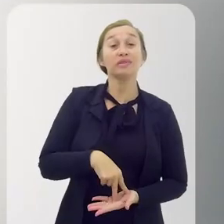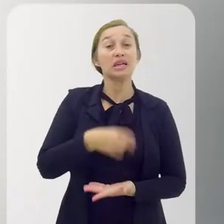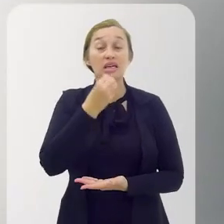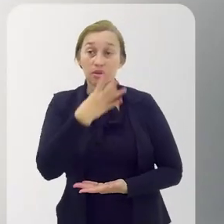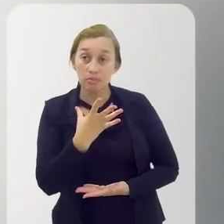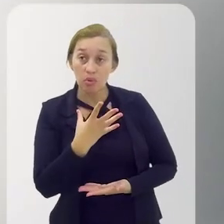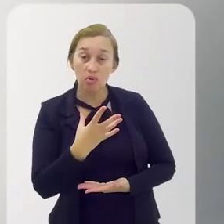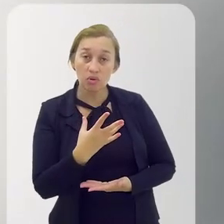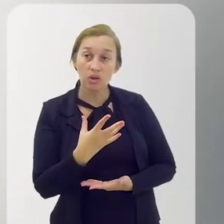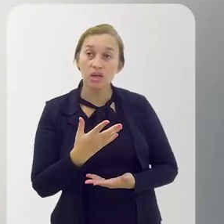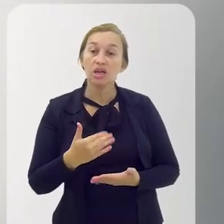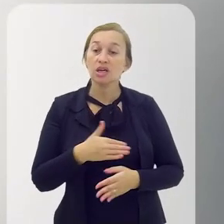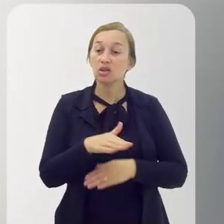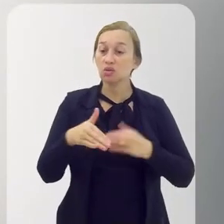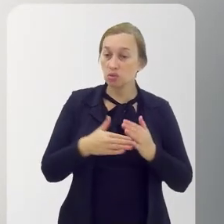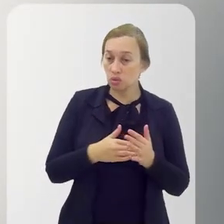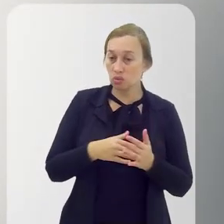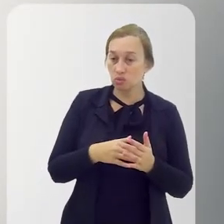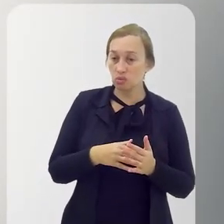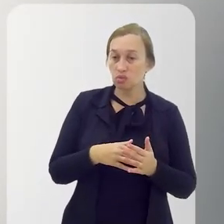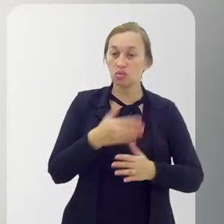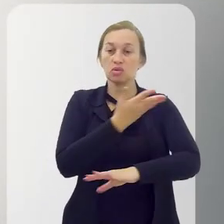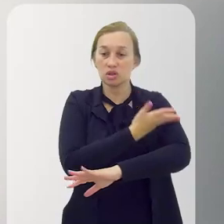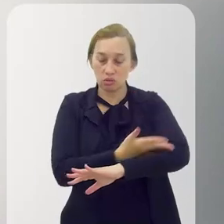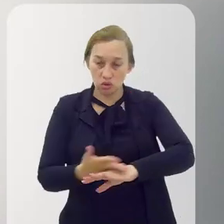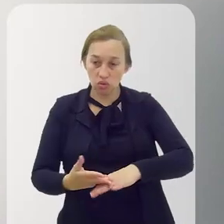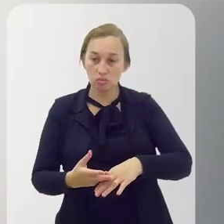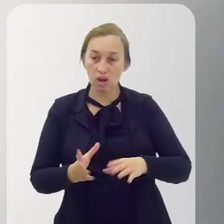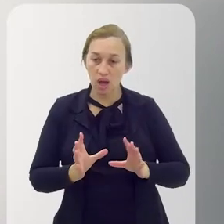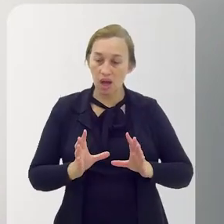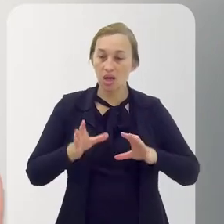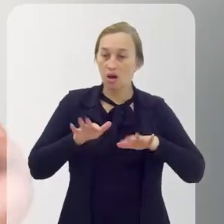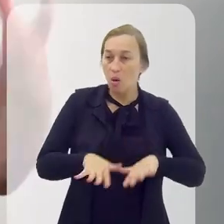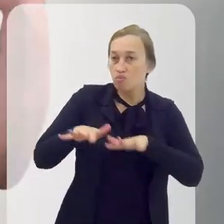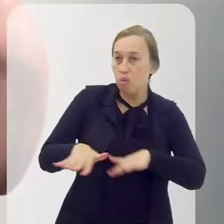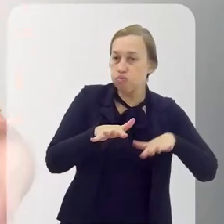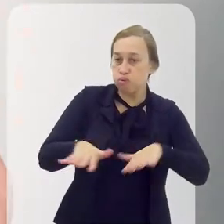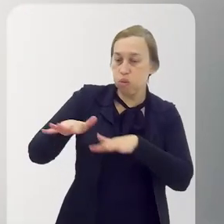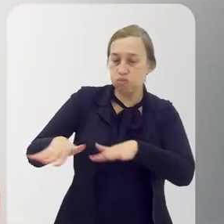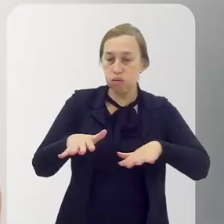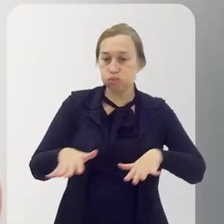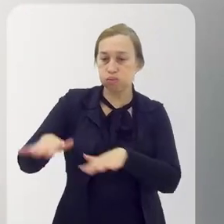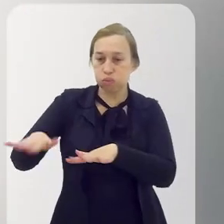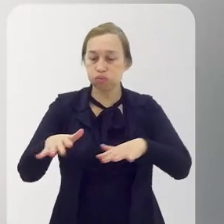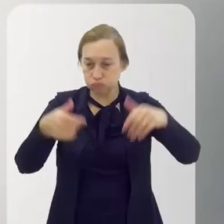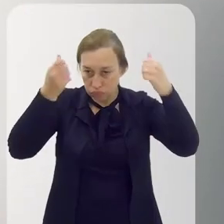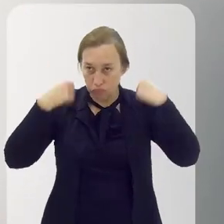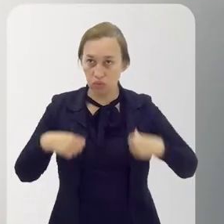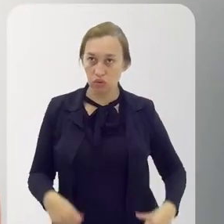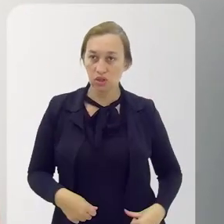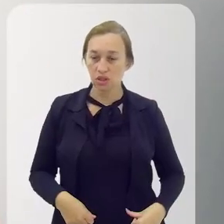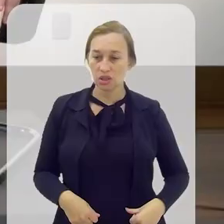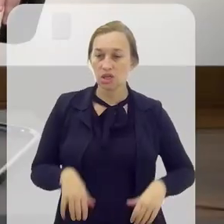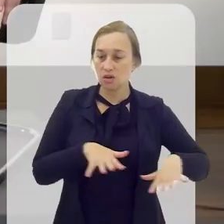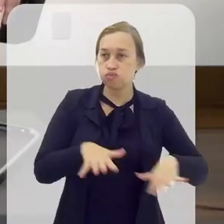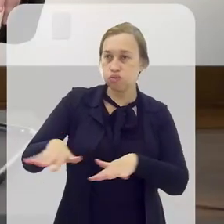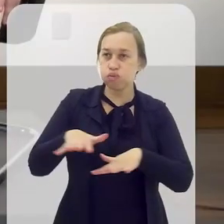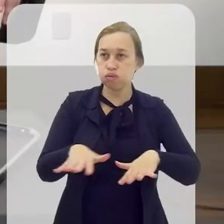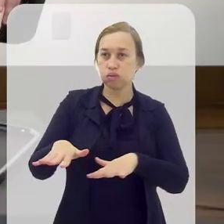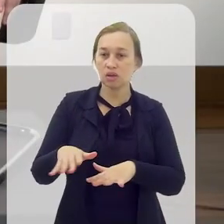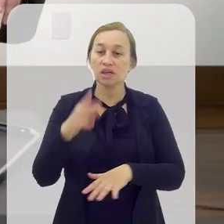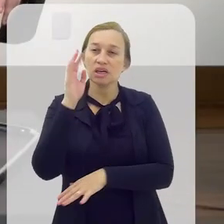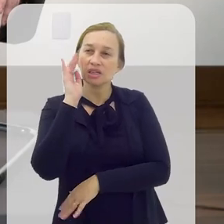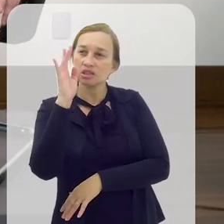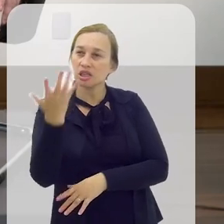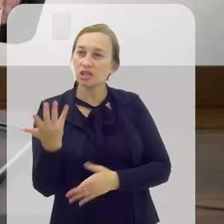Que bom. Eu acho que é assim que os componentes da Grande Rio têm que se comportar na avenida também. Vestir as fantasias e ir para a nossa batalha. E a esperança do